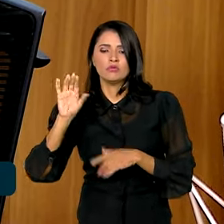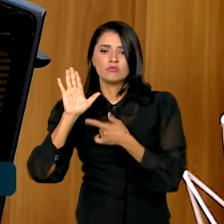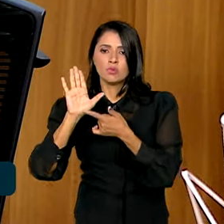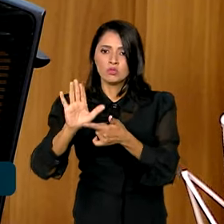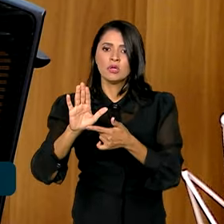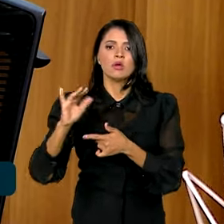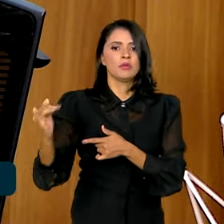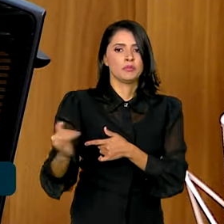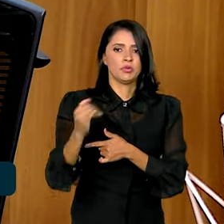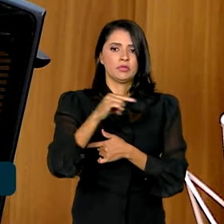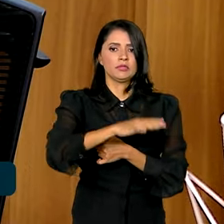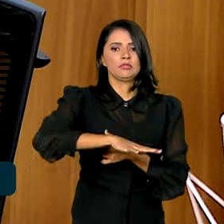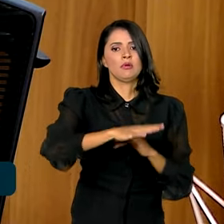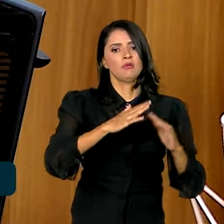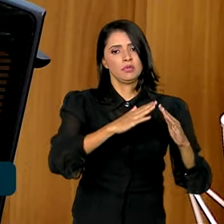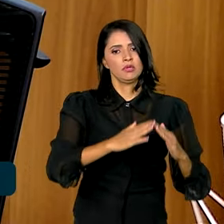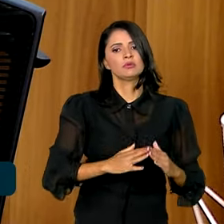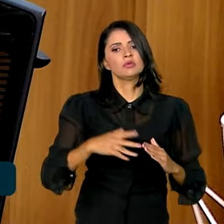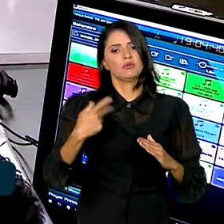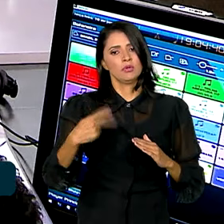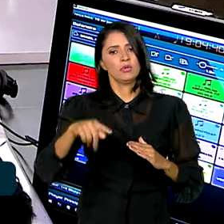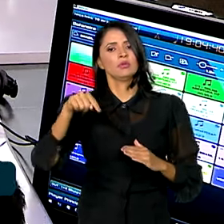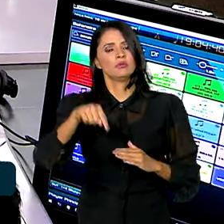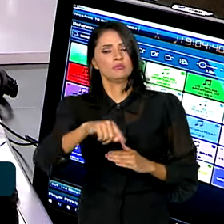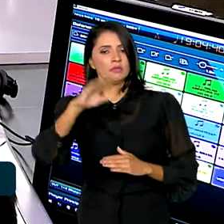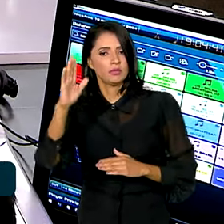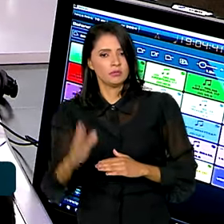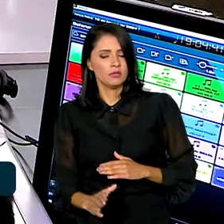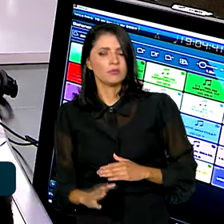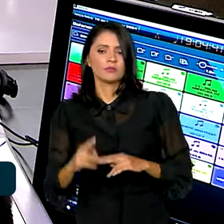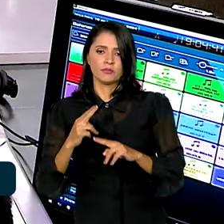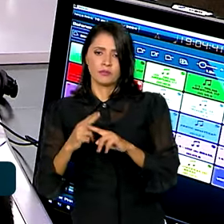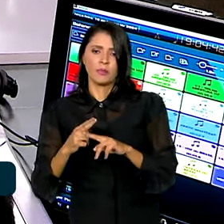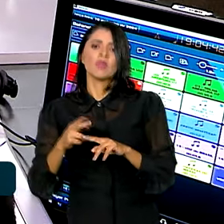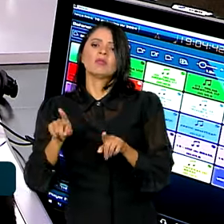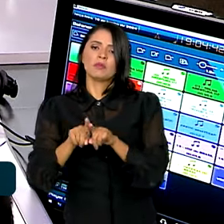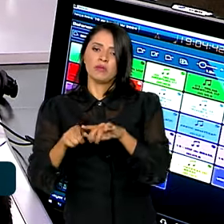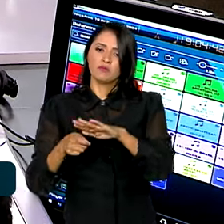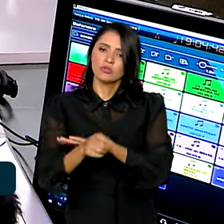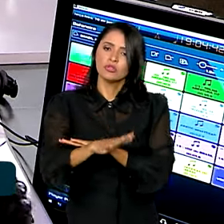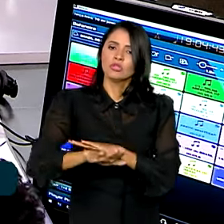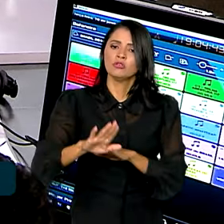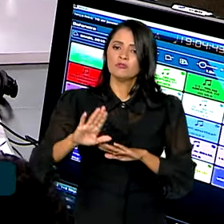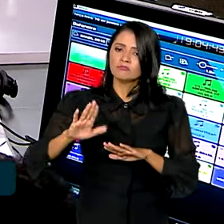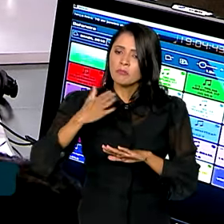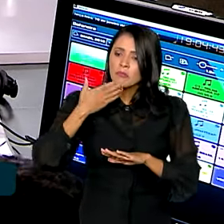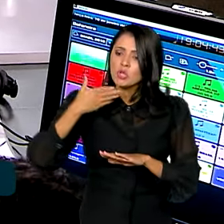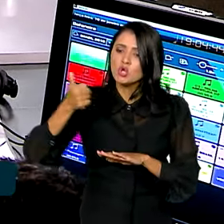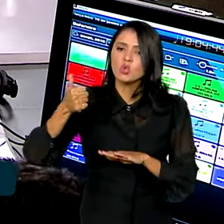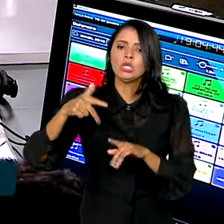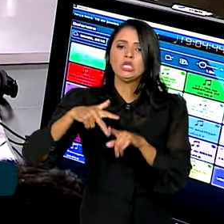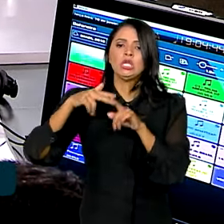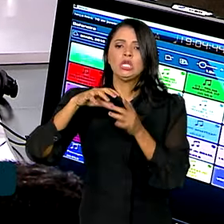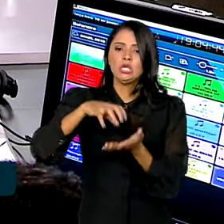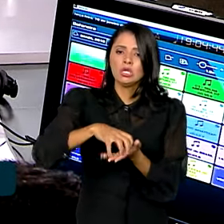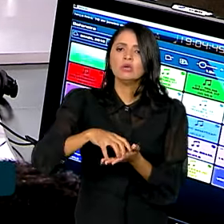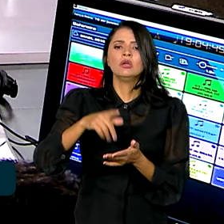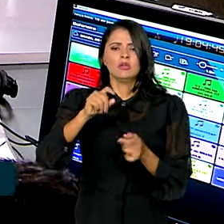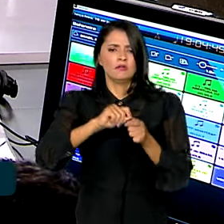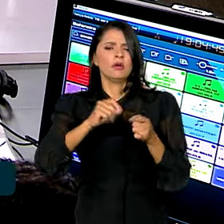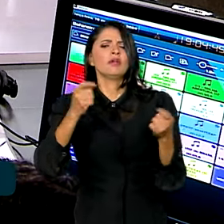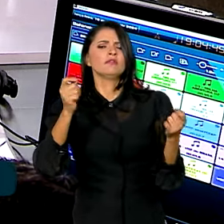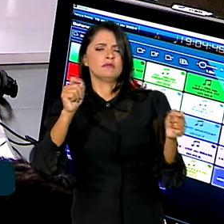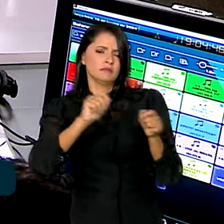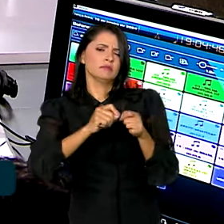à habitação. A Caixa está investindo na modernização de agências e deve fazer também concurso público